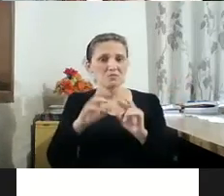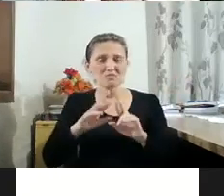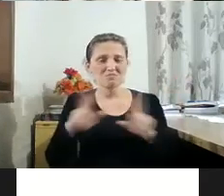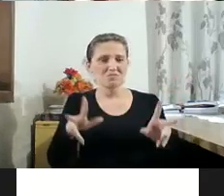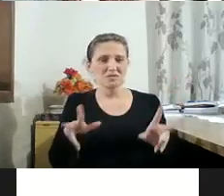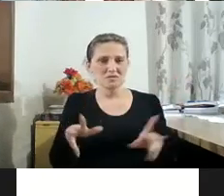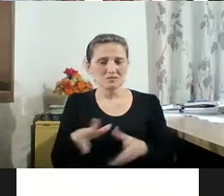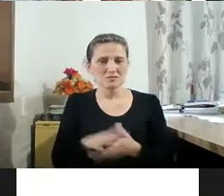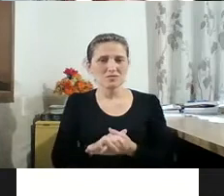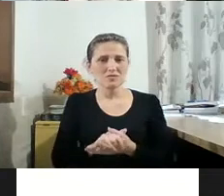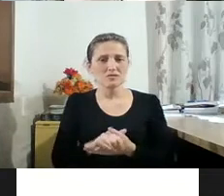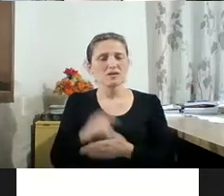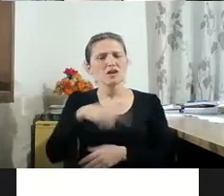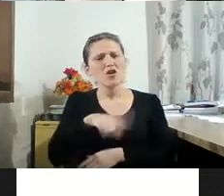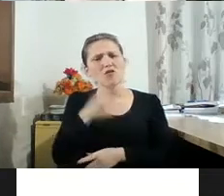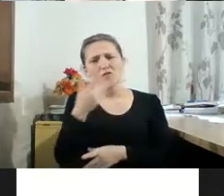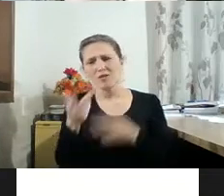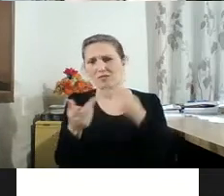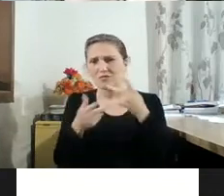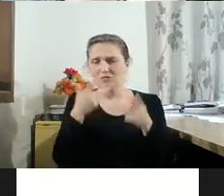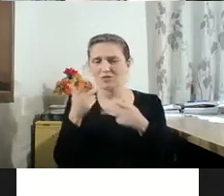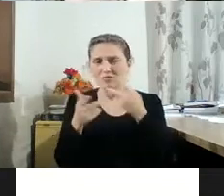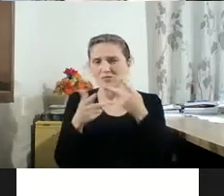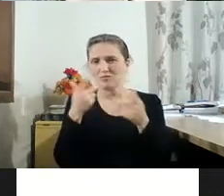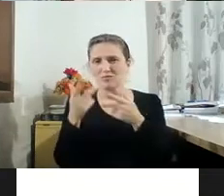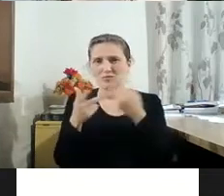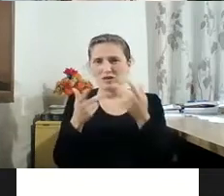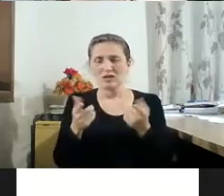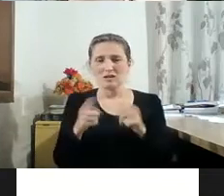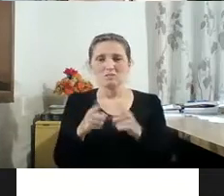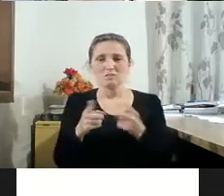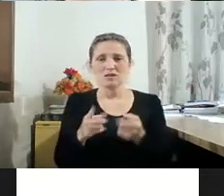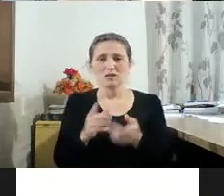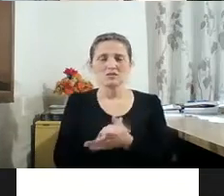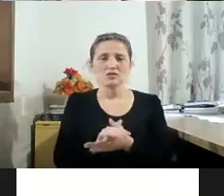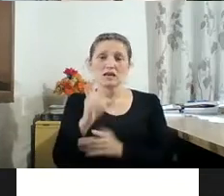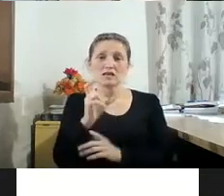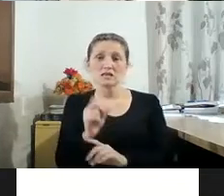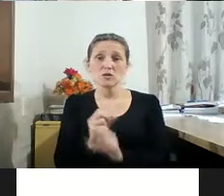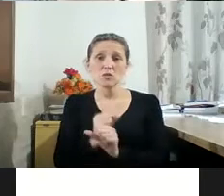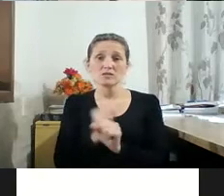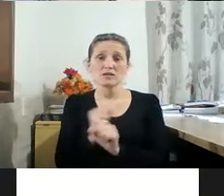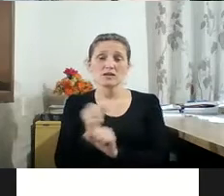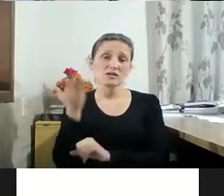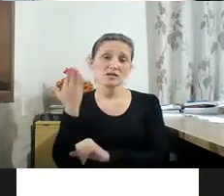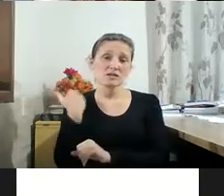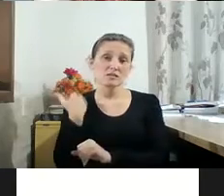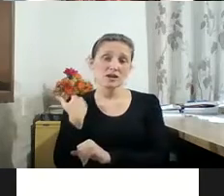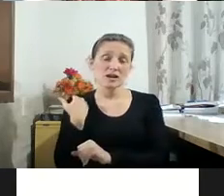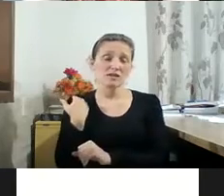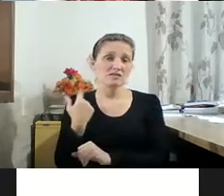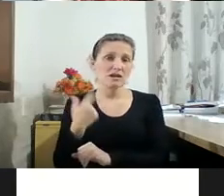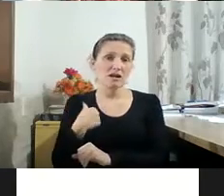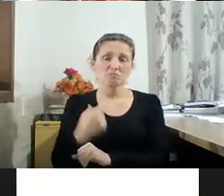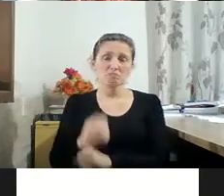volto a repetir-me, 50 anos atrás, isso era realmente, para mim, acho de haver